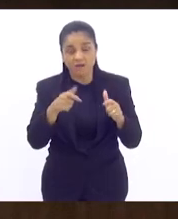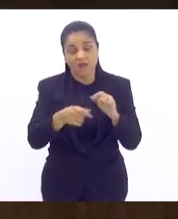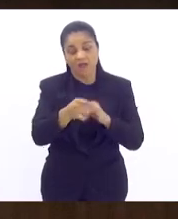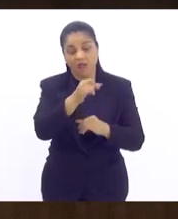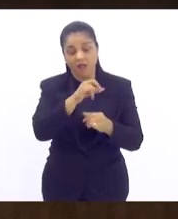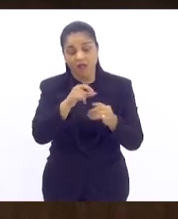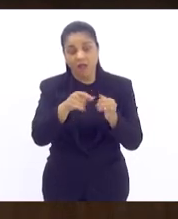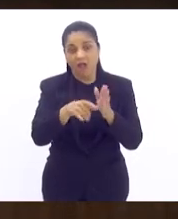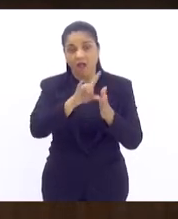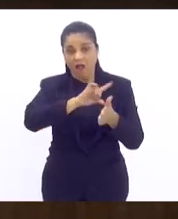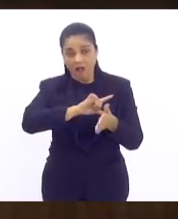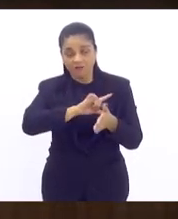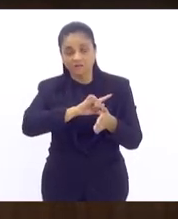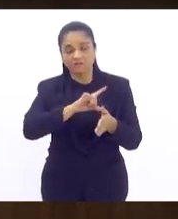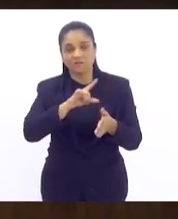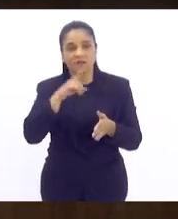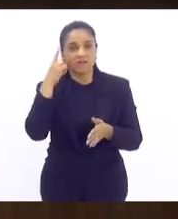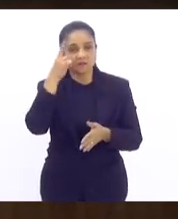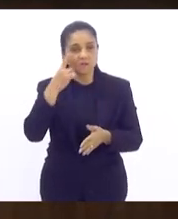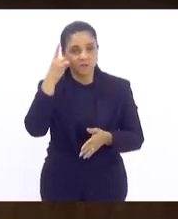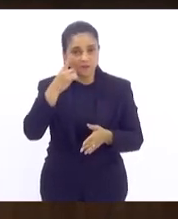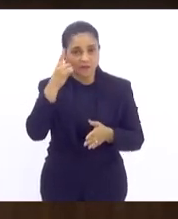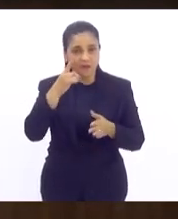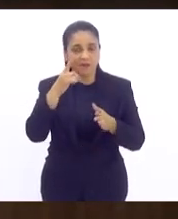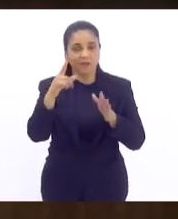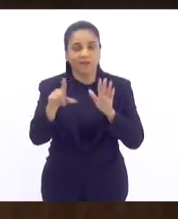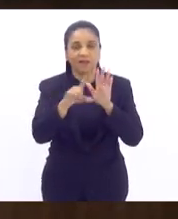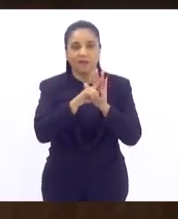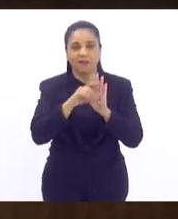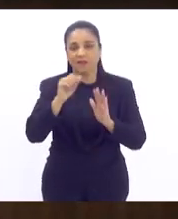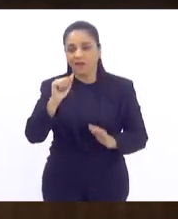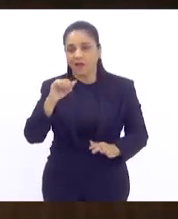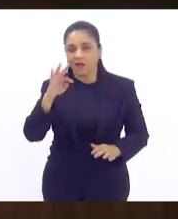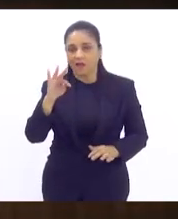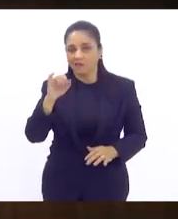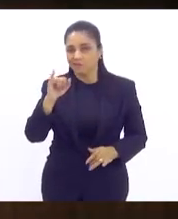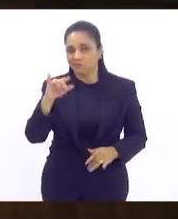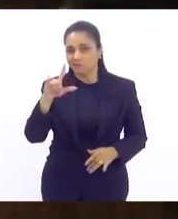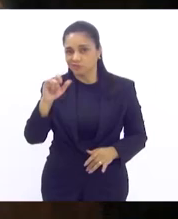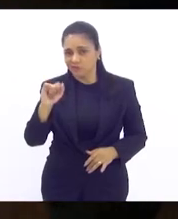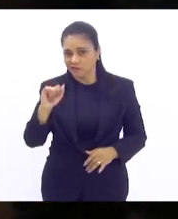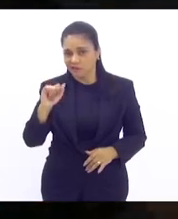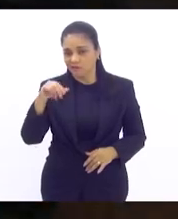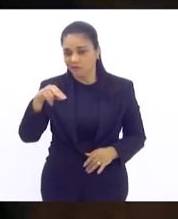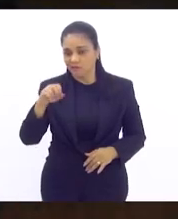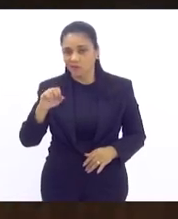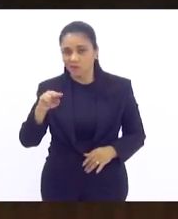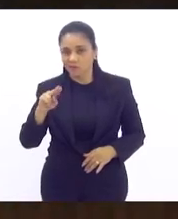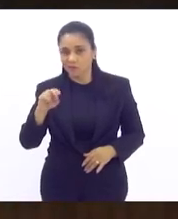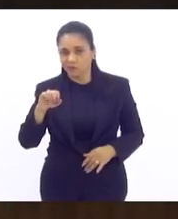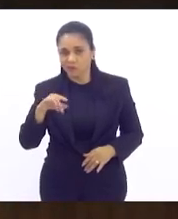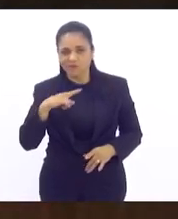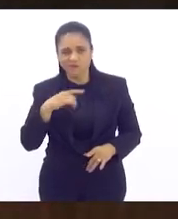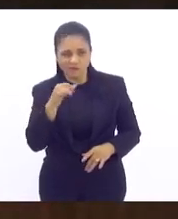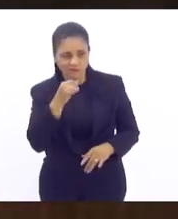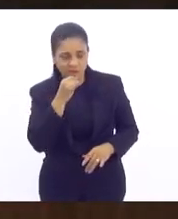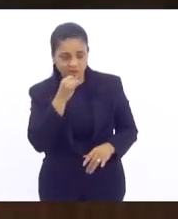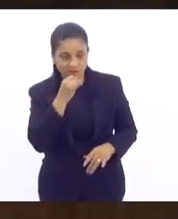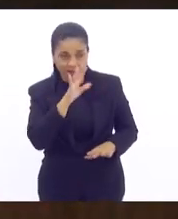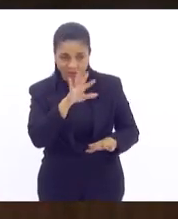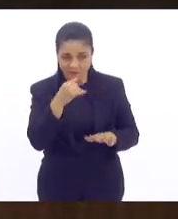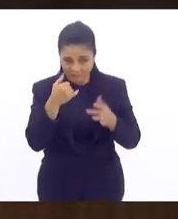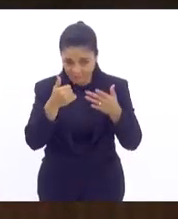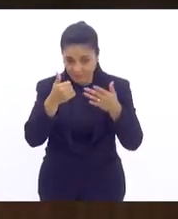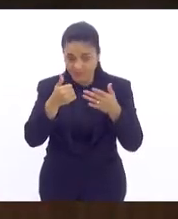à lei do deputado Atila Nunes. Não sei se vossa excelência, deputado. Não, eu digo o seguinte,